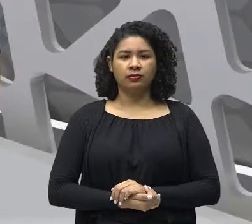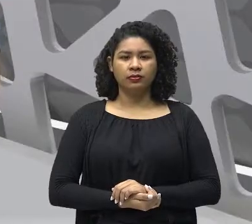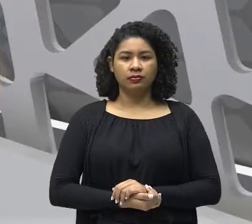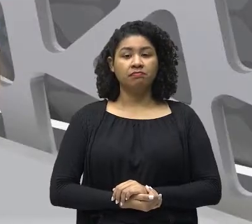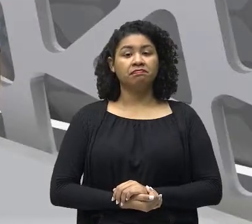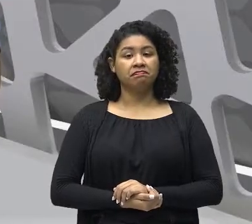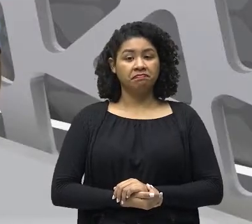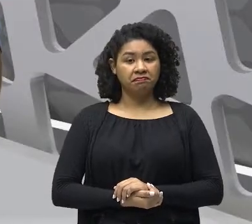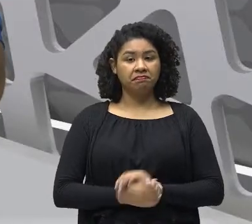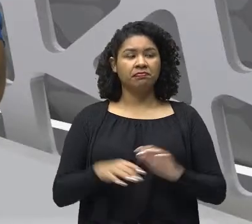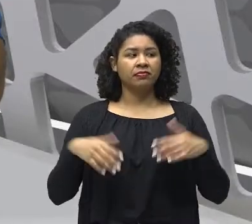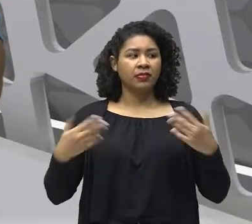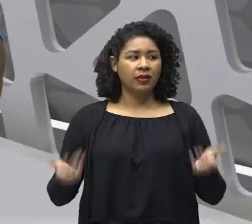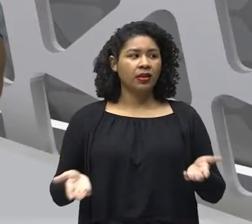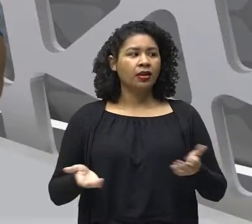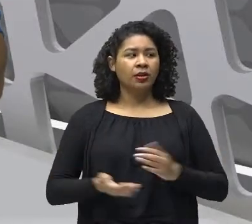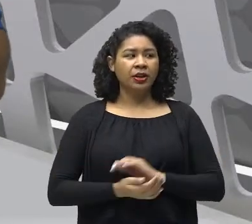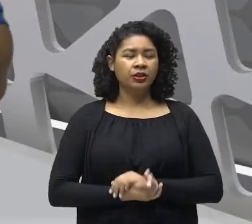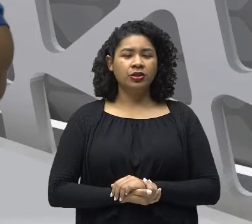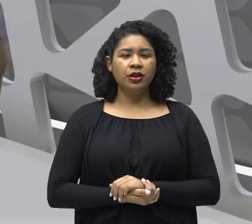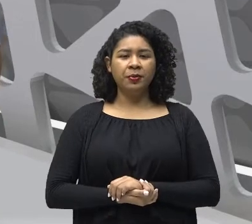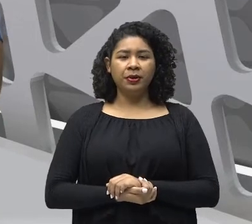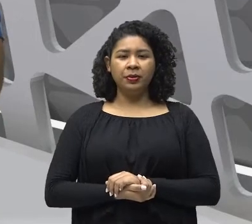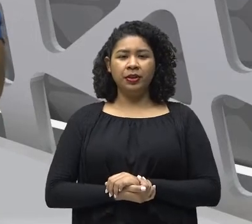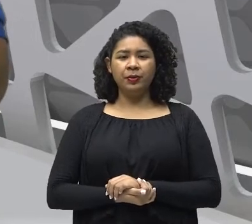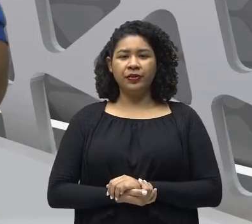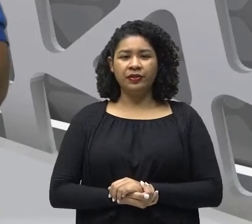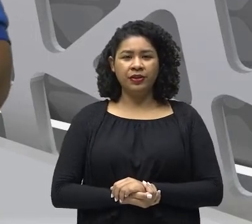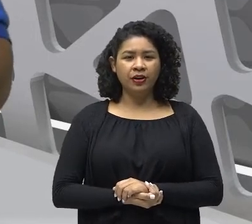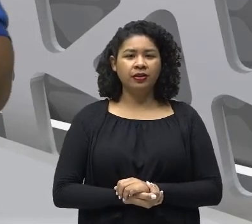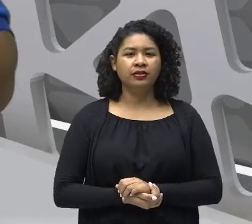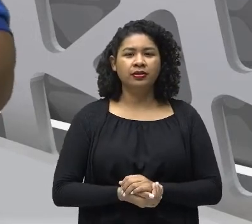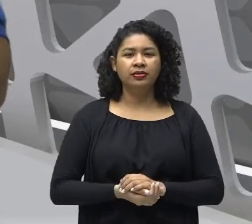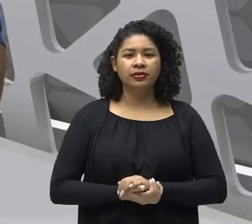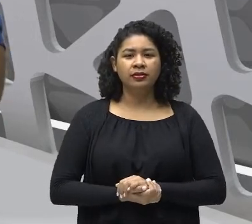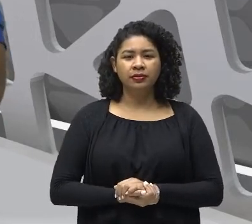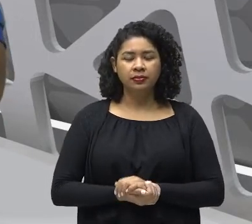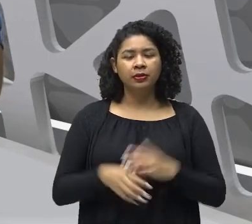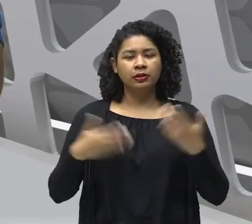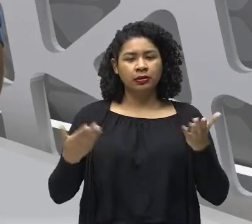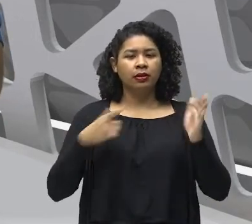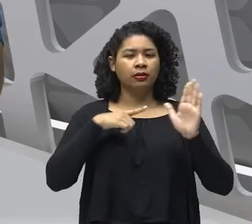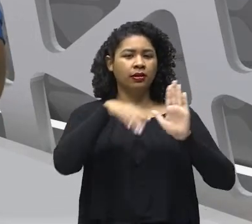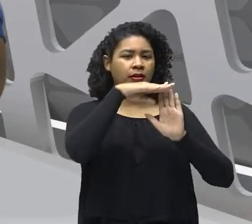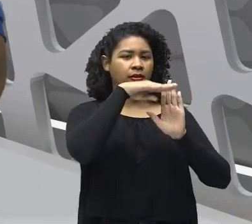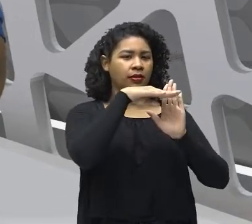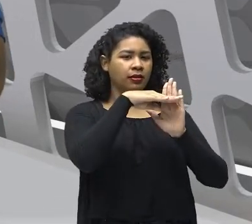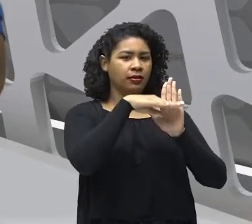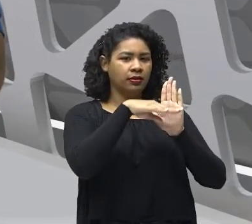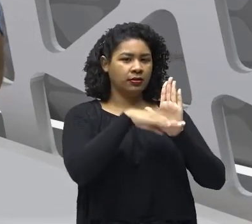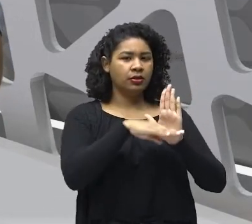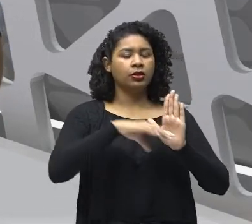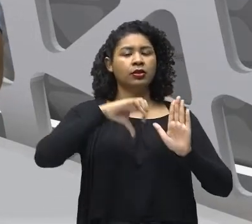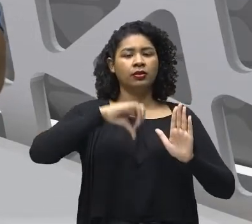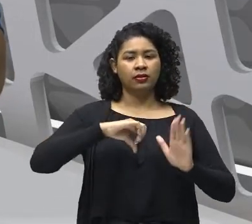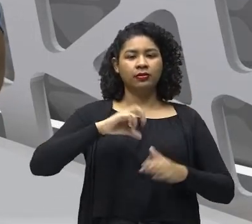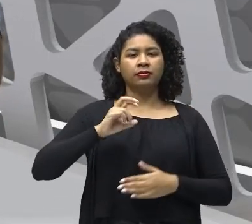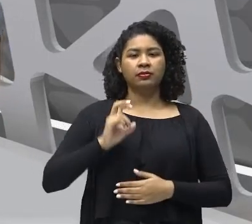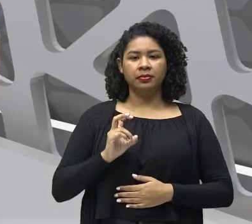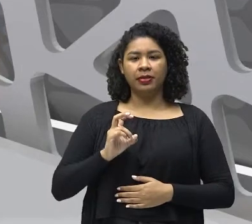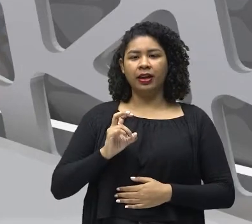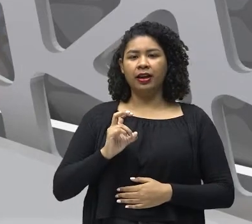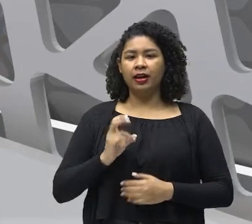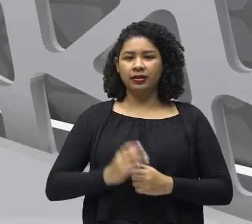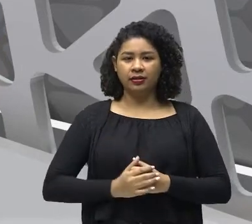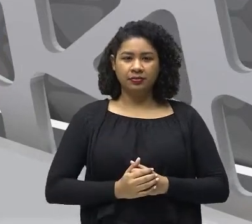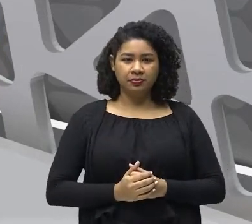Então, nós temos aí, né, Algumas observações a respeito das 95 teses de Lutero. Claro, que a partir do